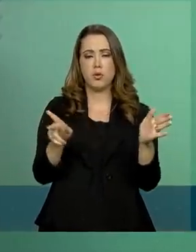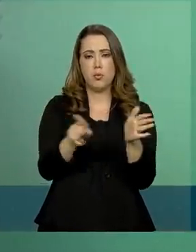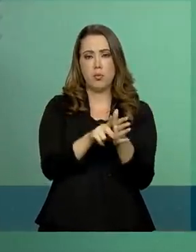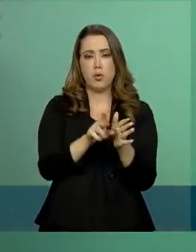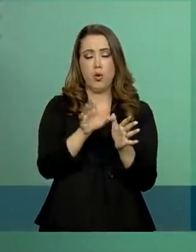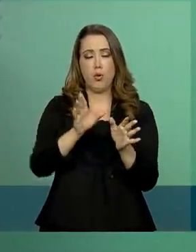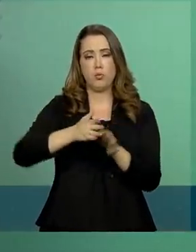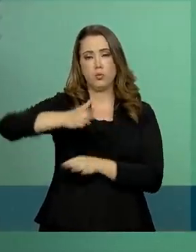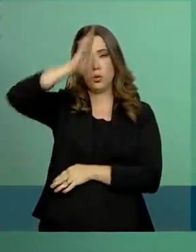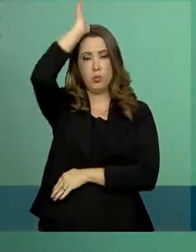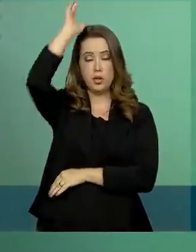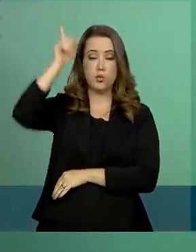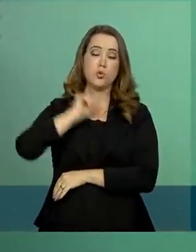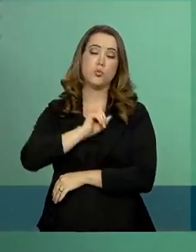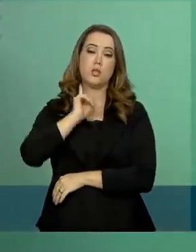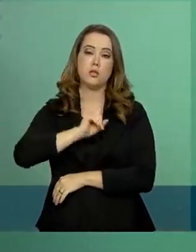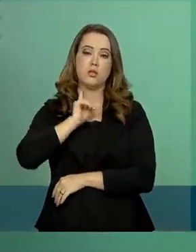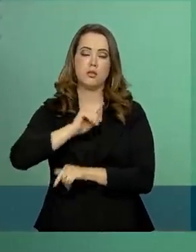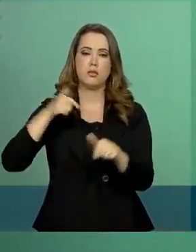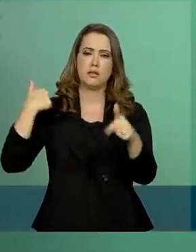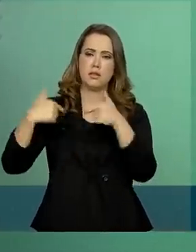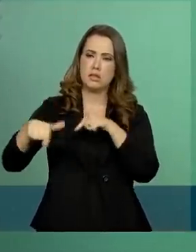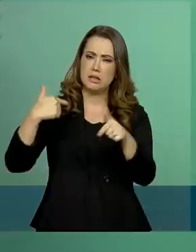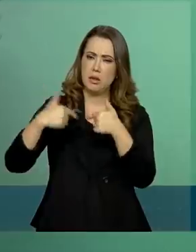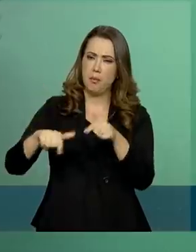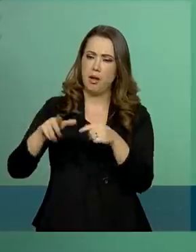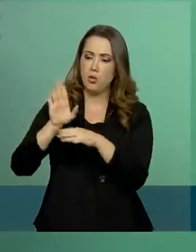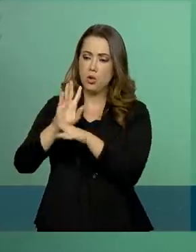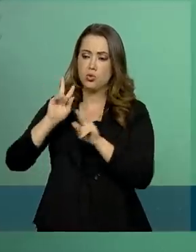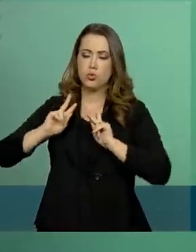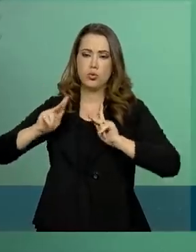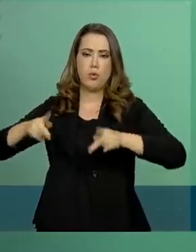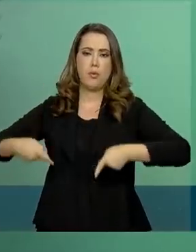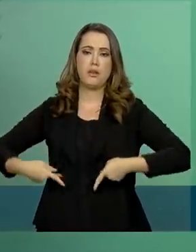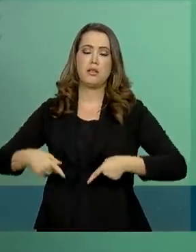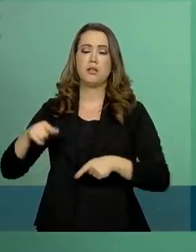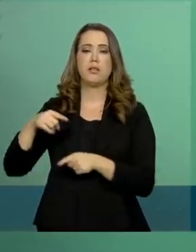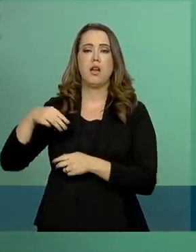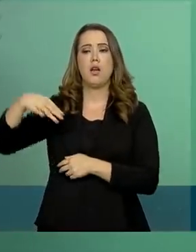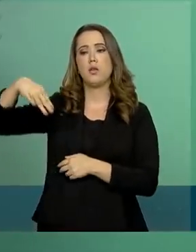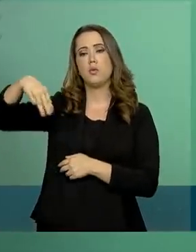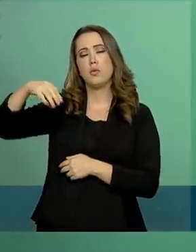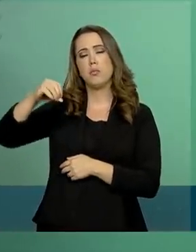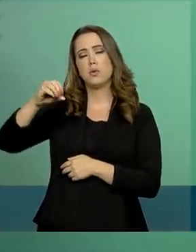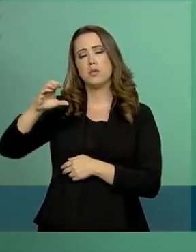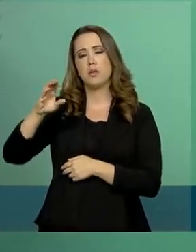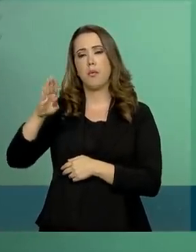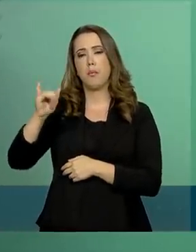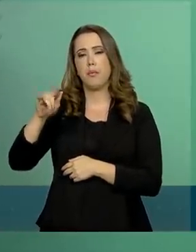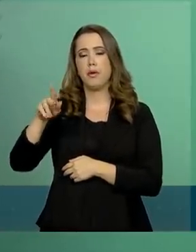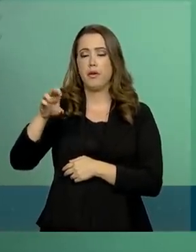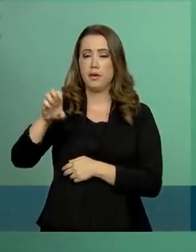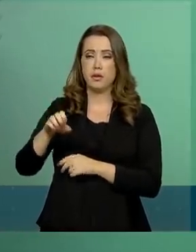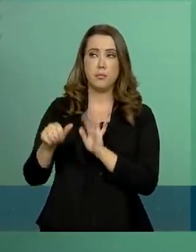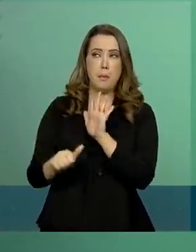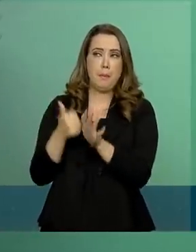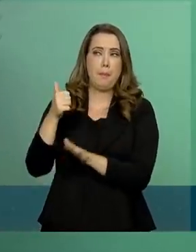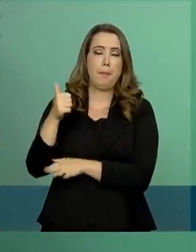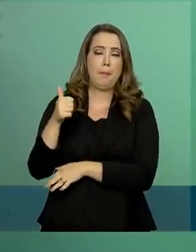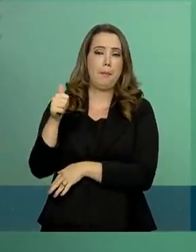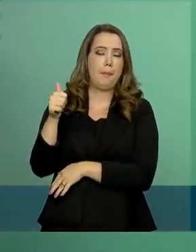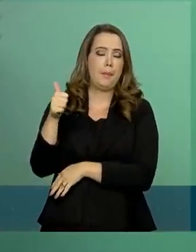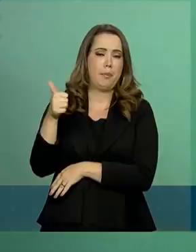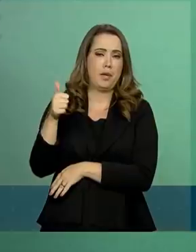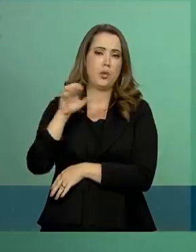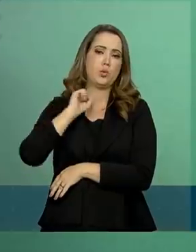Bombeiros de Minas Gerais, em missão humanitária em Moçambique, desde o dia 1º de abril, em